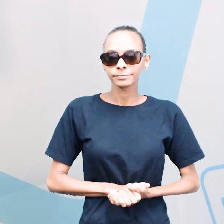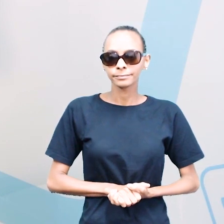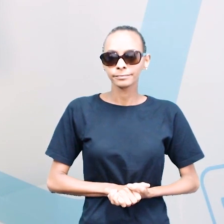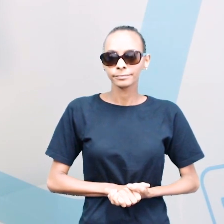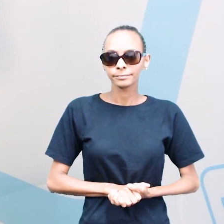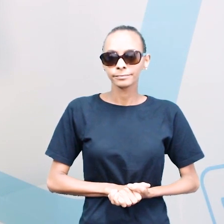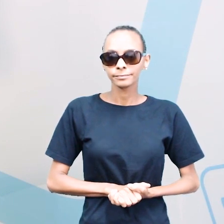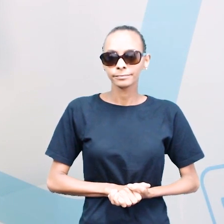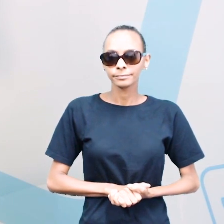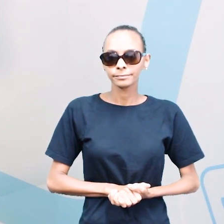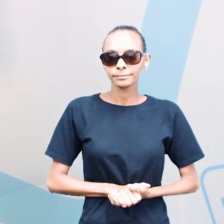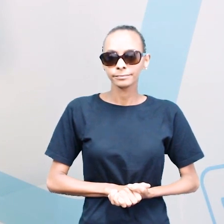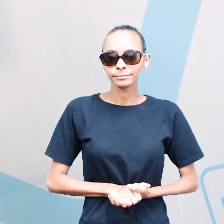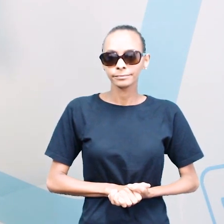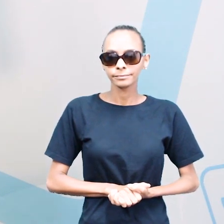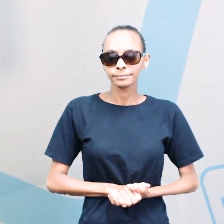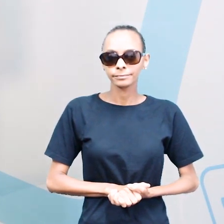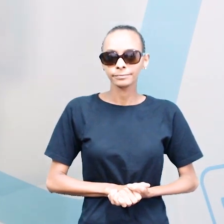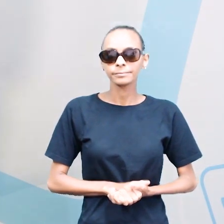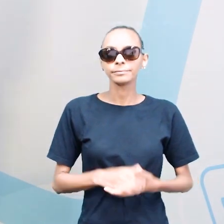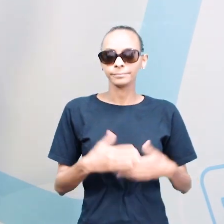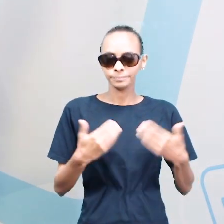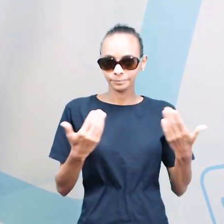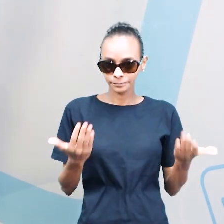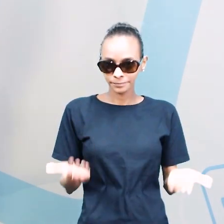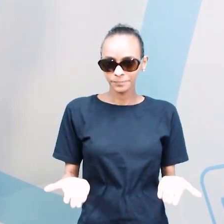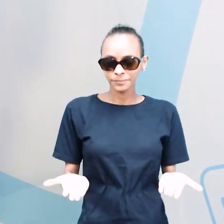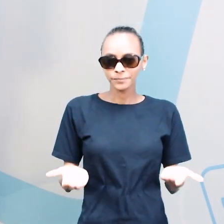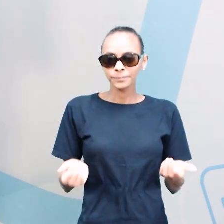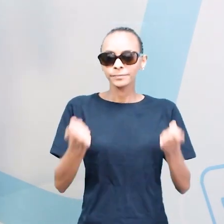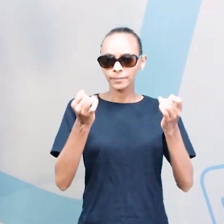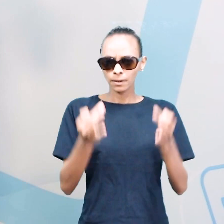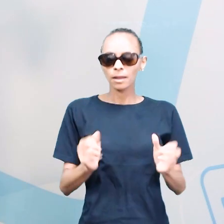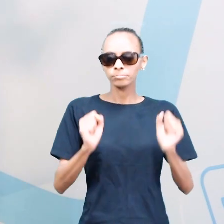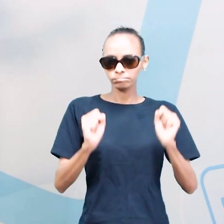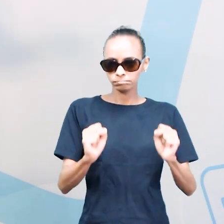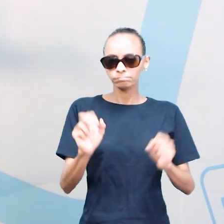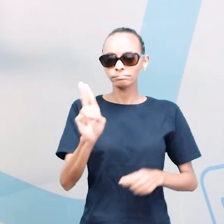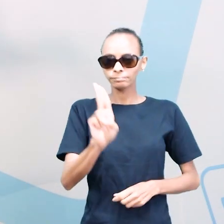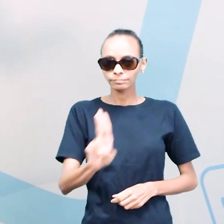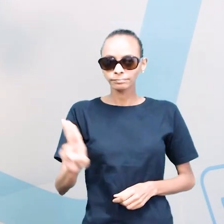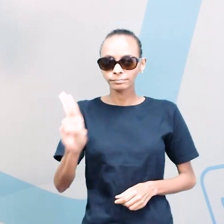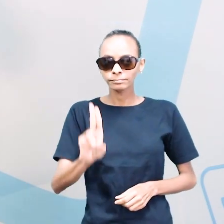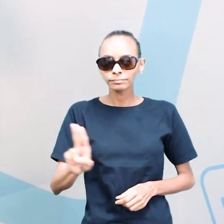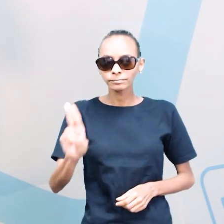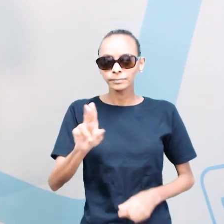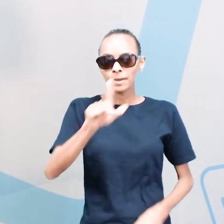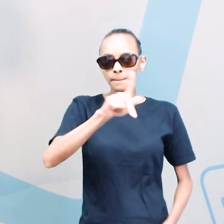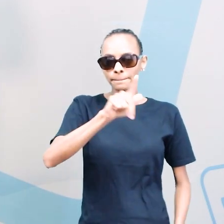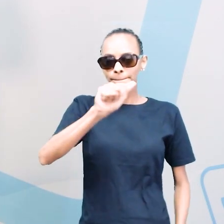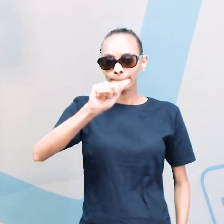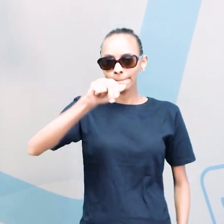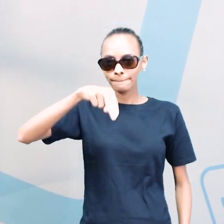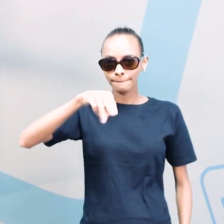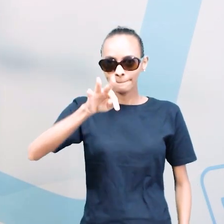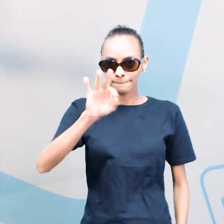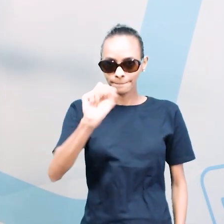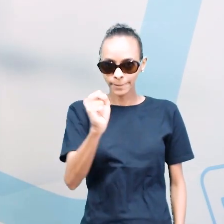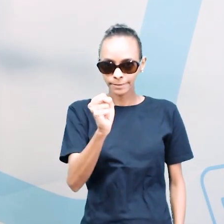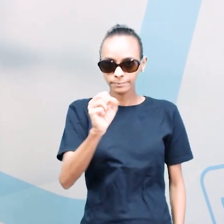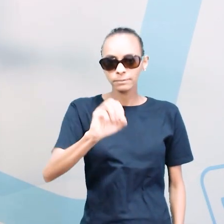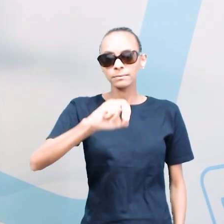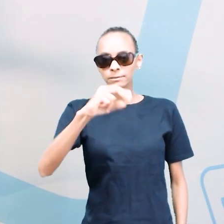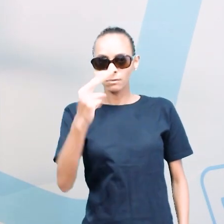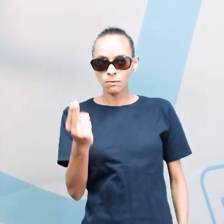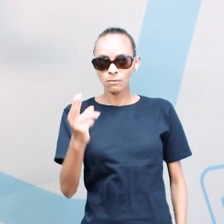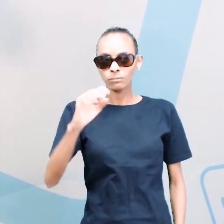Jeans. Nesse caso, eu posso usar tanto pants quanto jeans. Qual é o